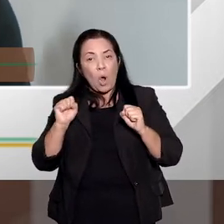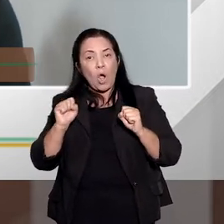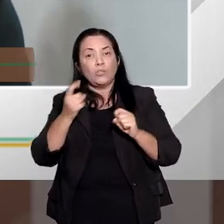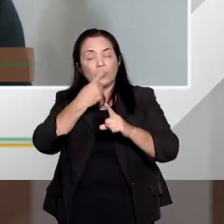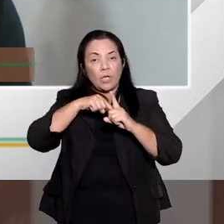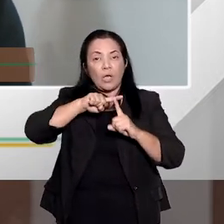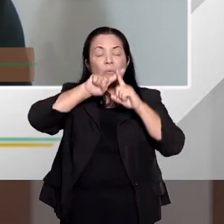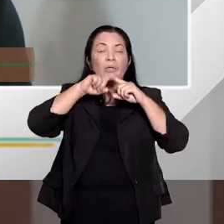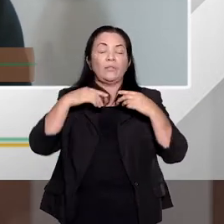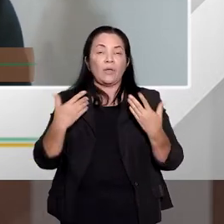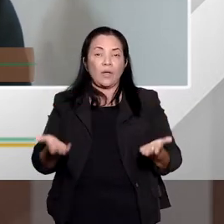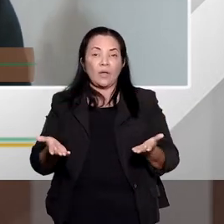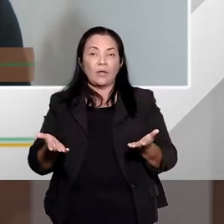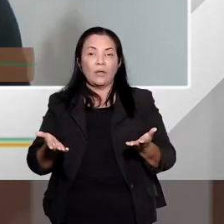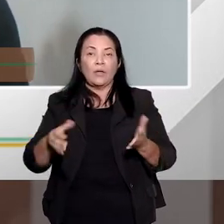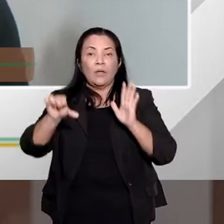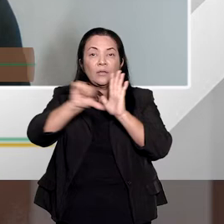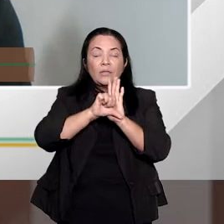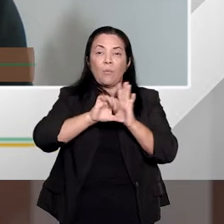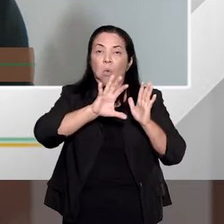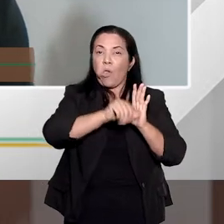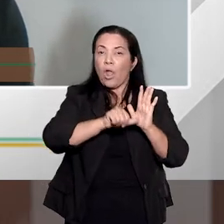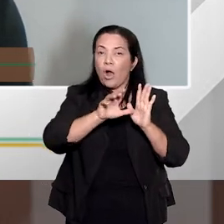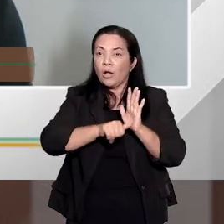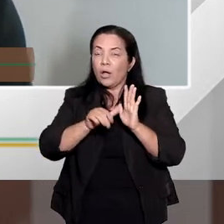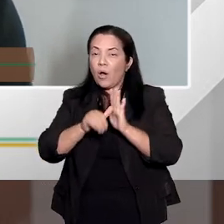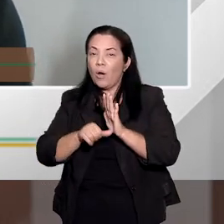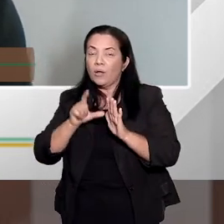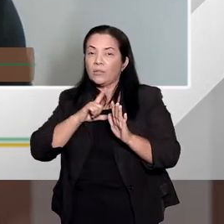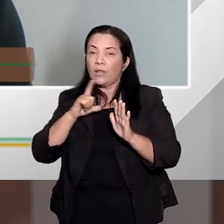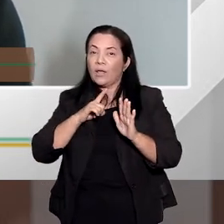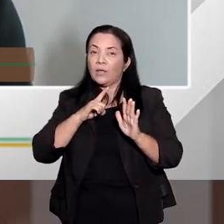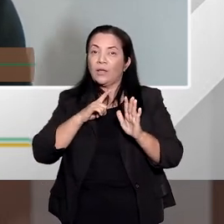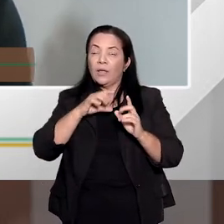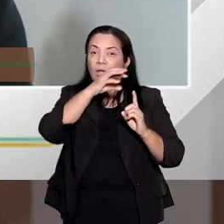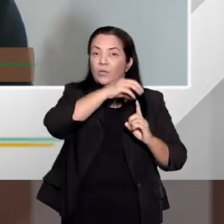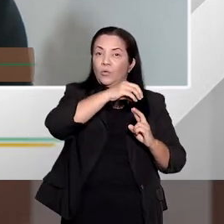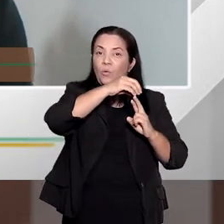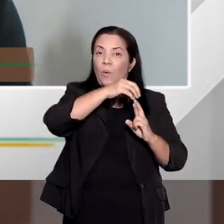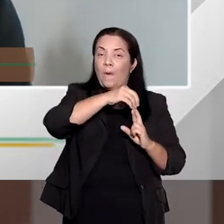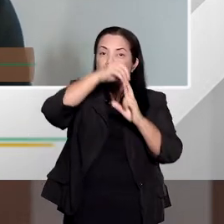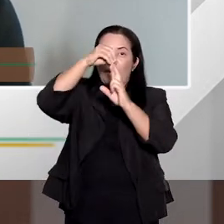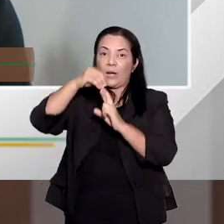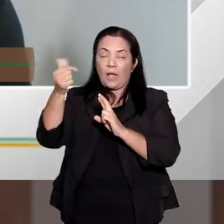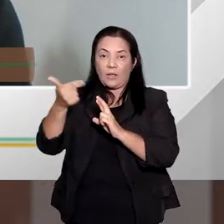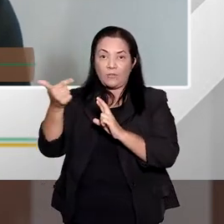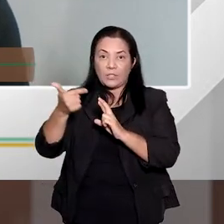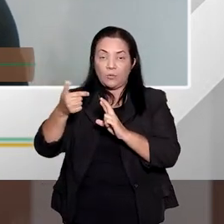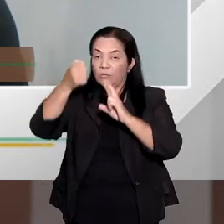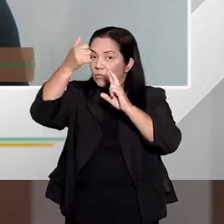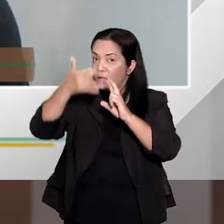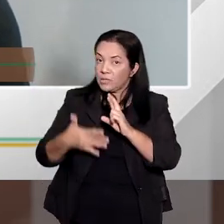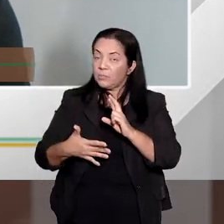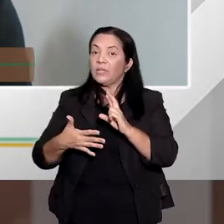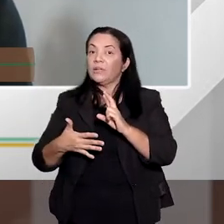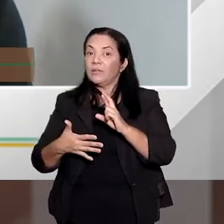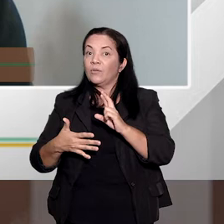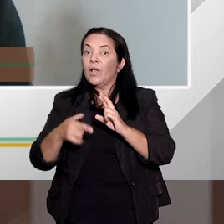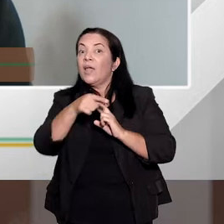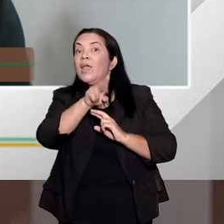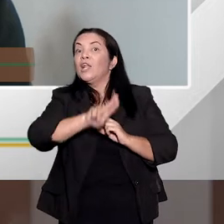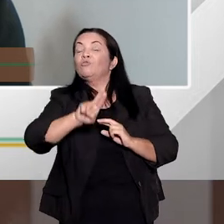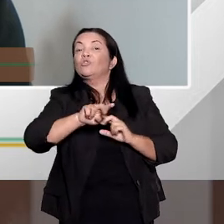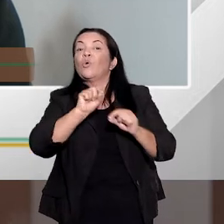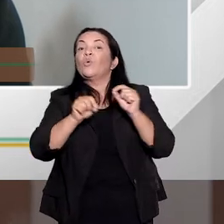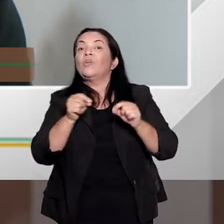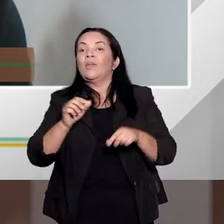roubo lá elenca uma série de causas de aumento lá no parágrafo segundo. Então, se esse roubo é praticado mediante emprego de arma branca, se